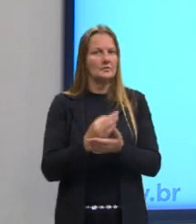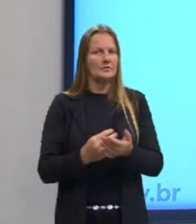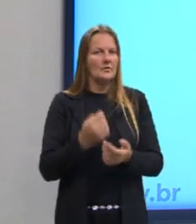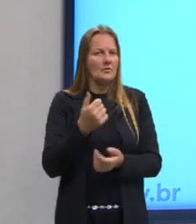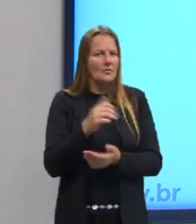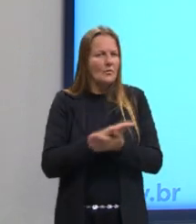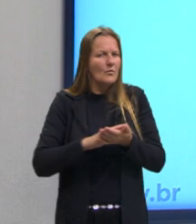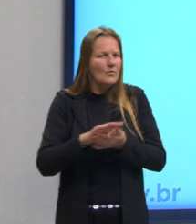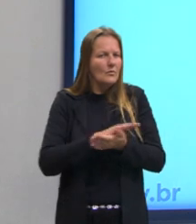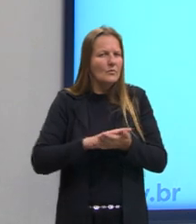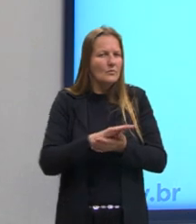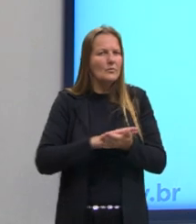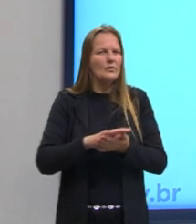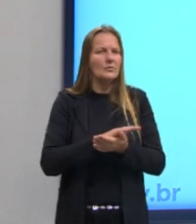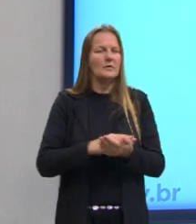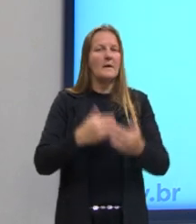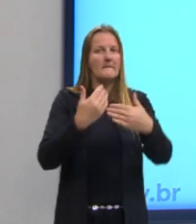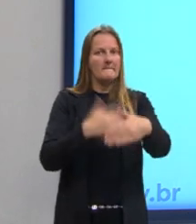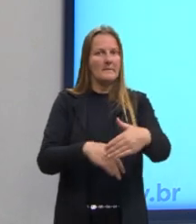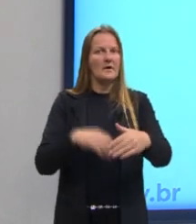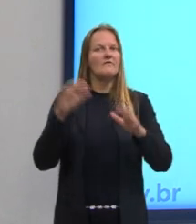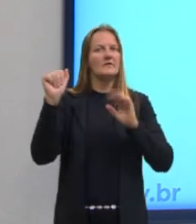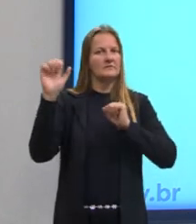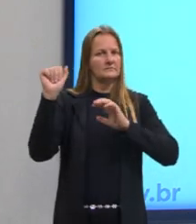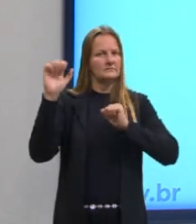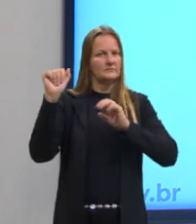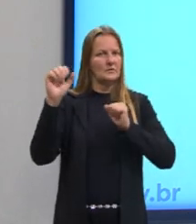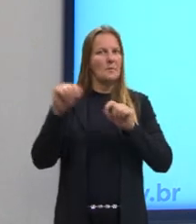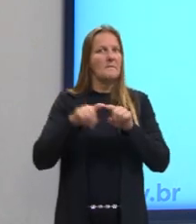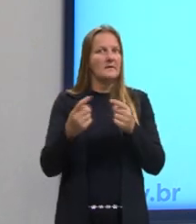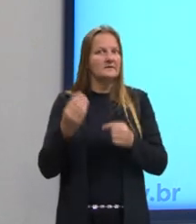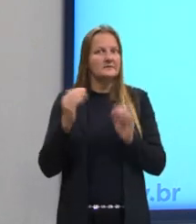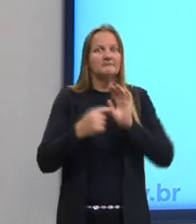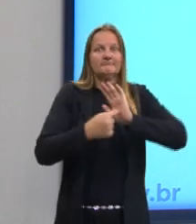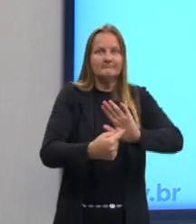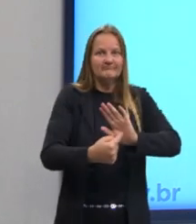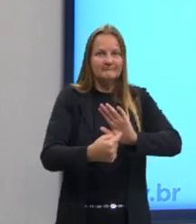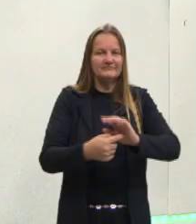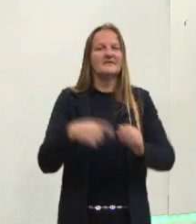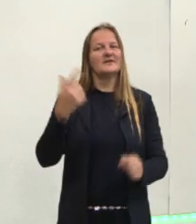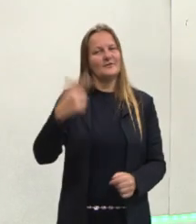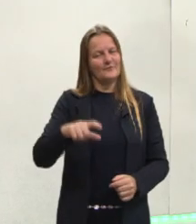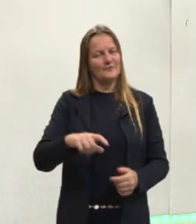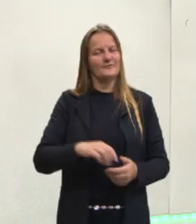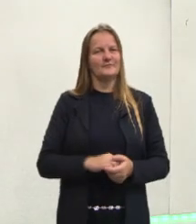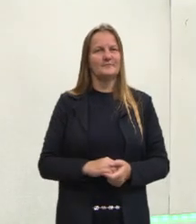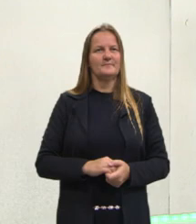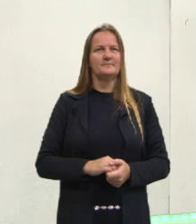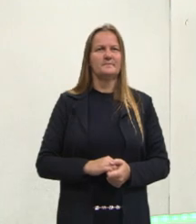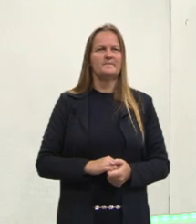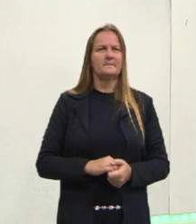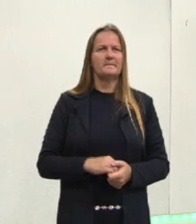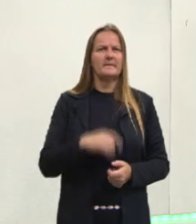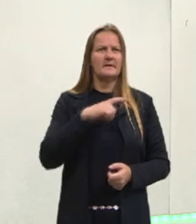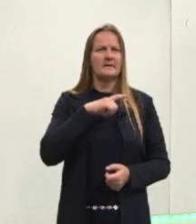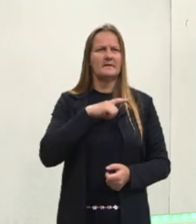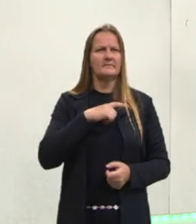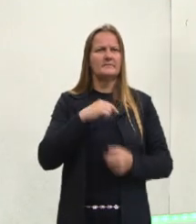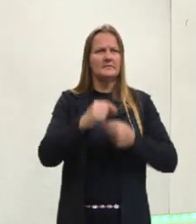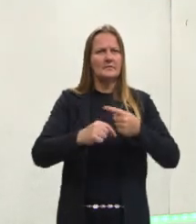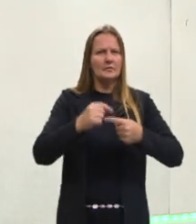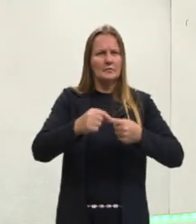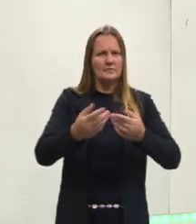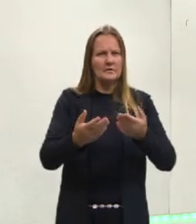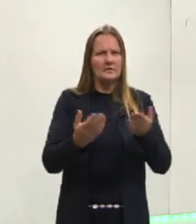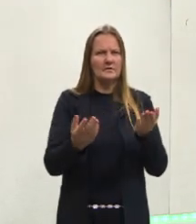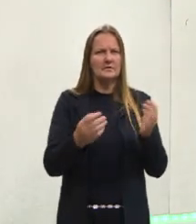Enem na aula, na prova de língua espanhola, mas ela reapareceu esse ano. E, como eu comentei com vocês,